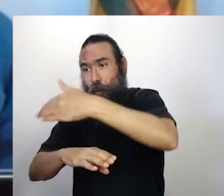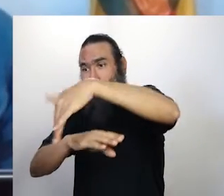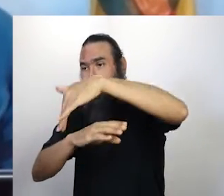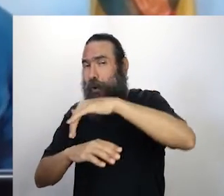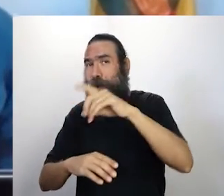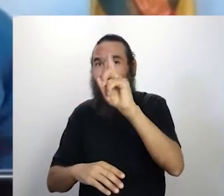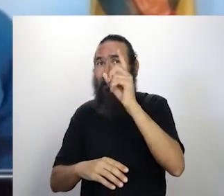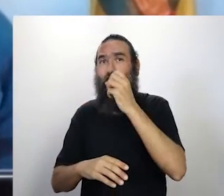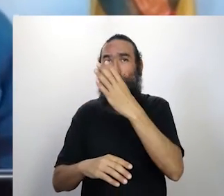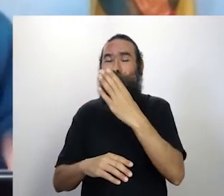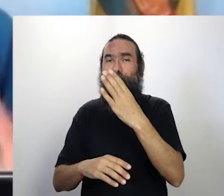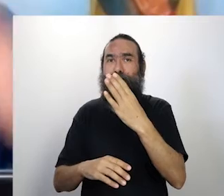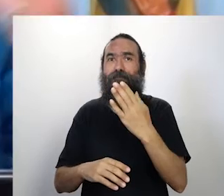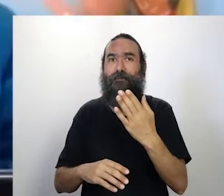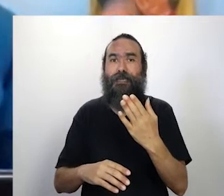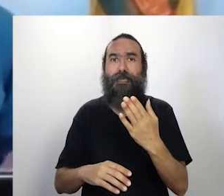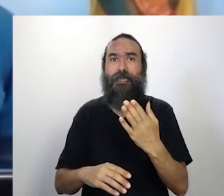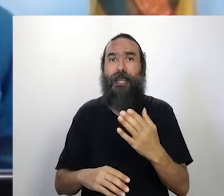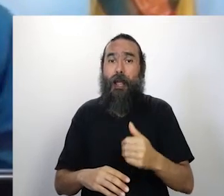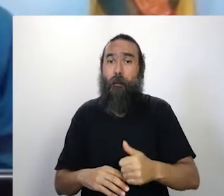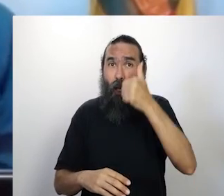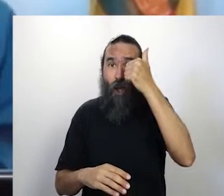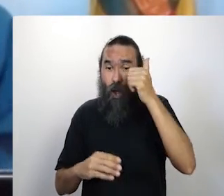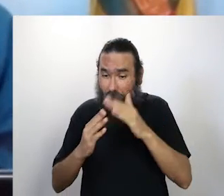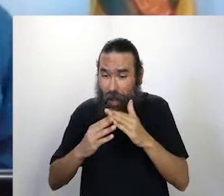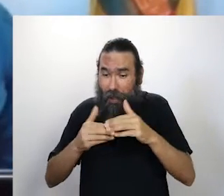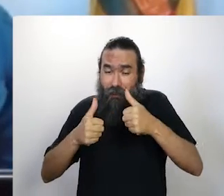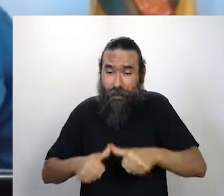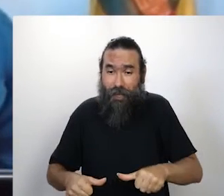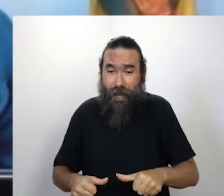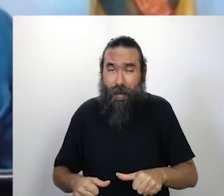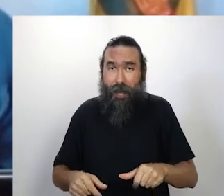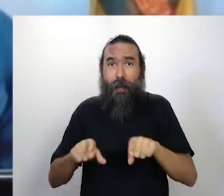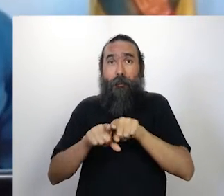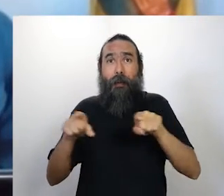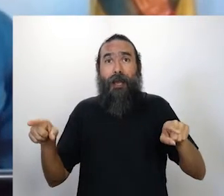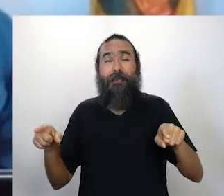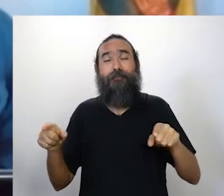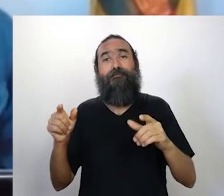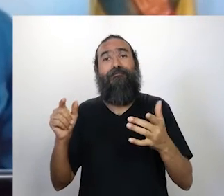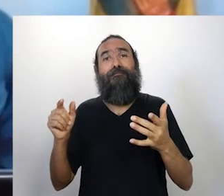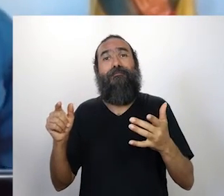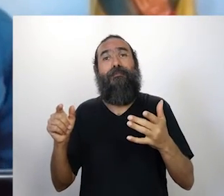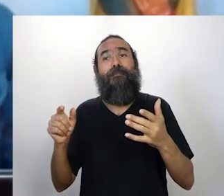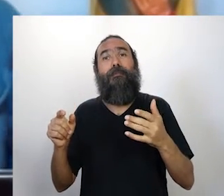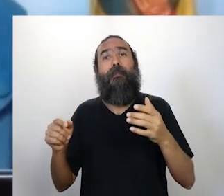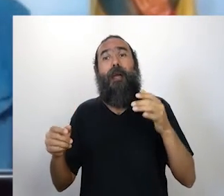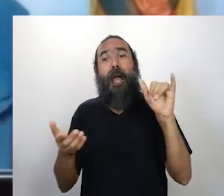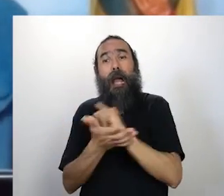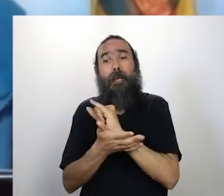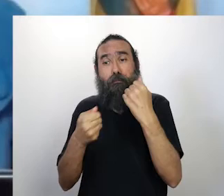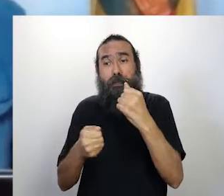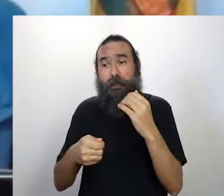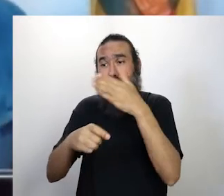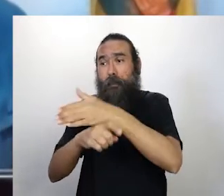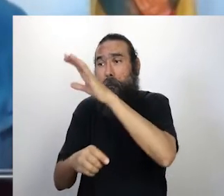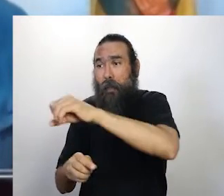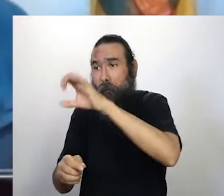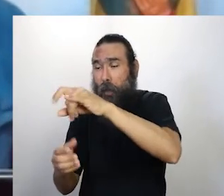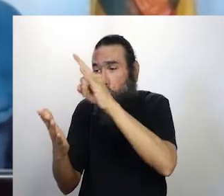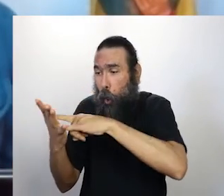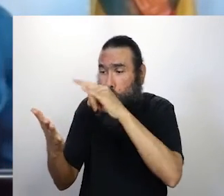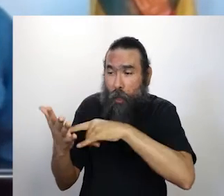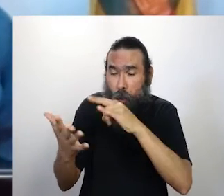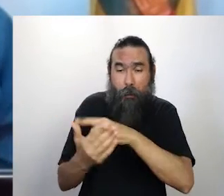saia para pegar uma certidão em um lugar onde só pode pegar na mão. Então, assim, existe um movimento hoje, está